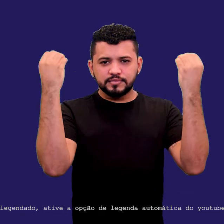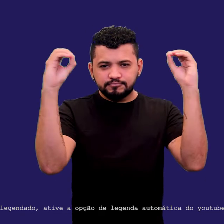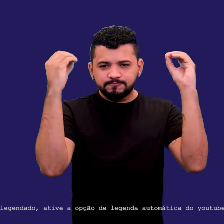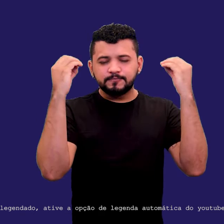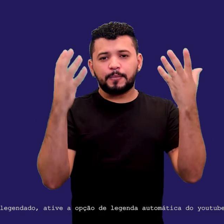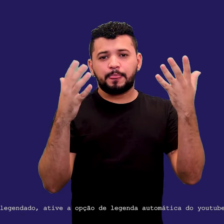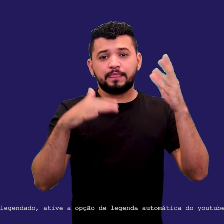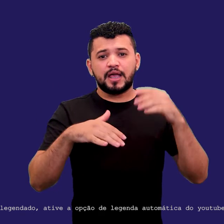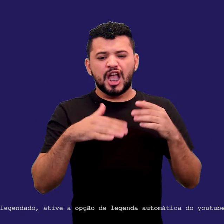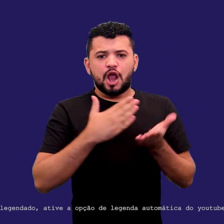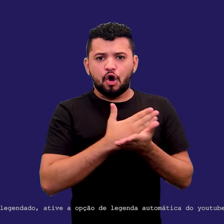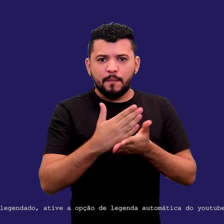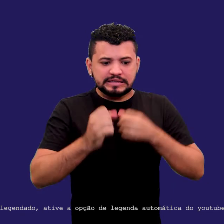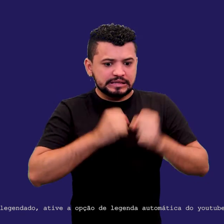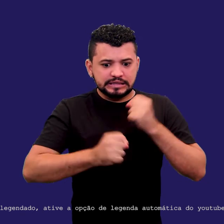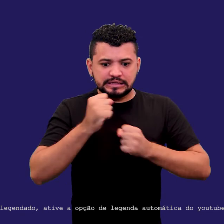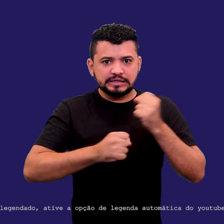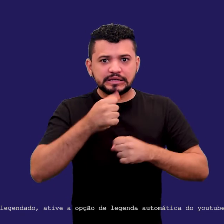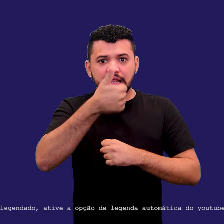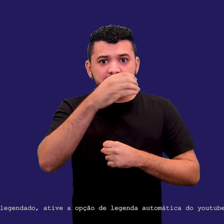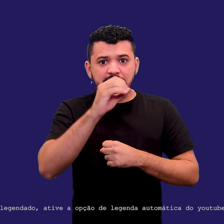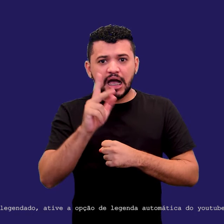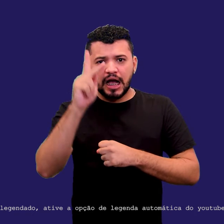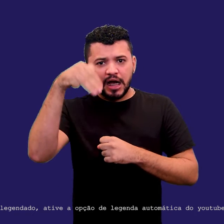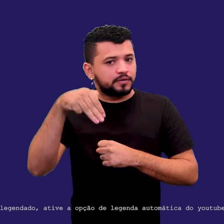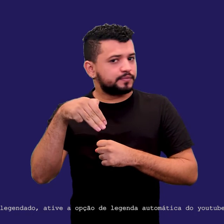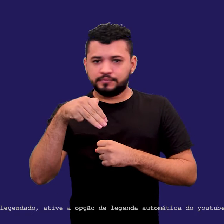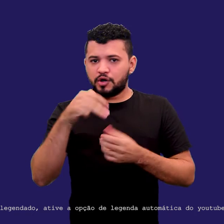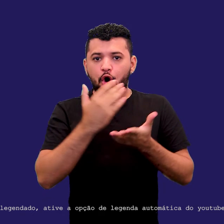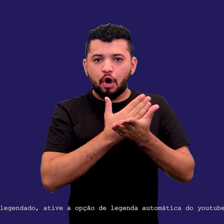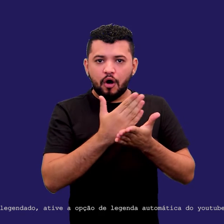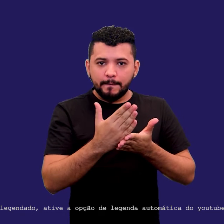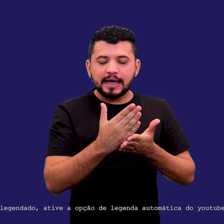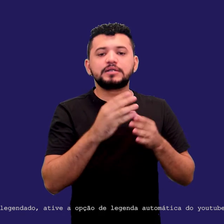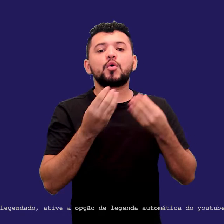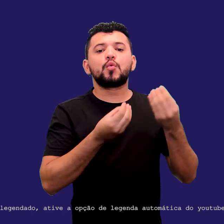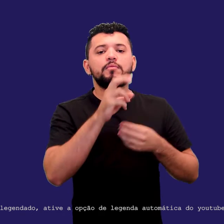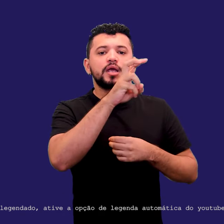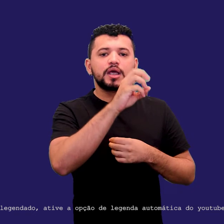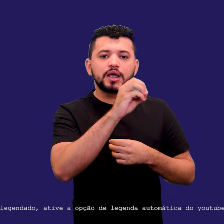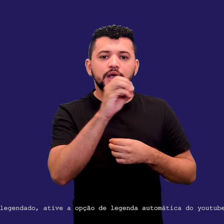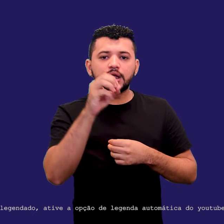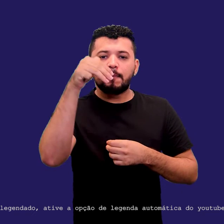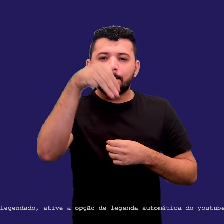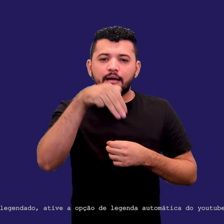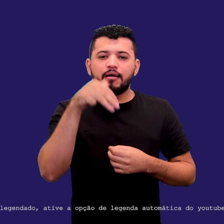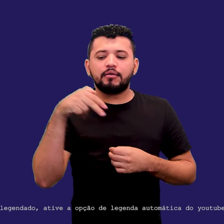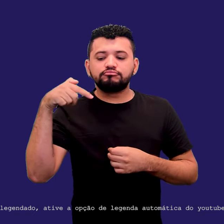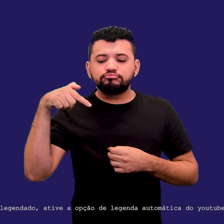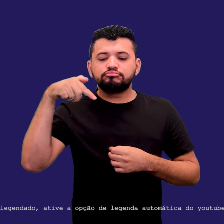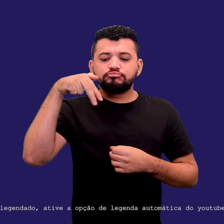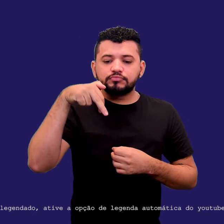começa correndo uma maratona de 10 quilômetros, ela começa correndo 500 metros, caminhando outros 500.